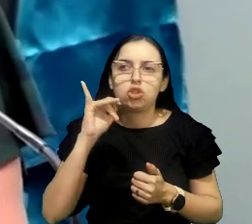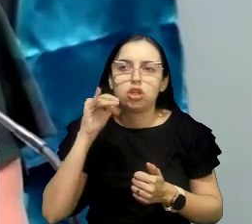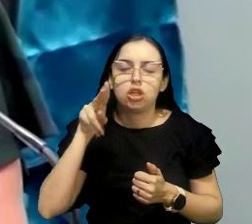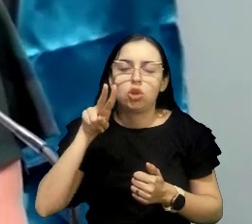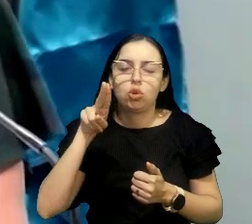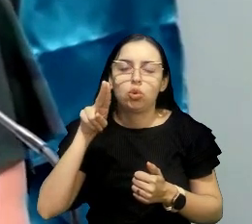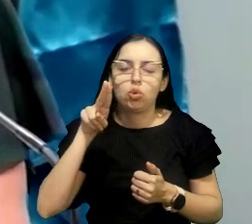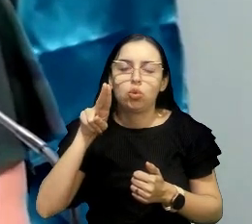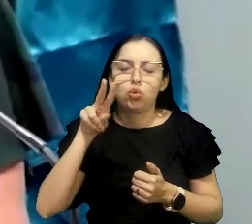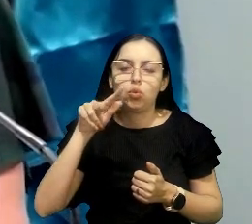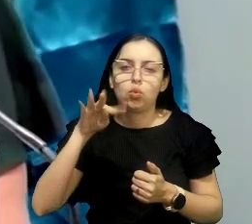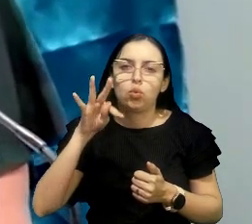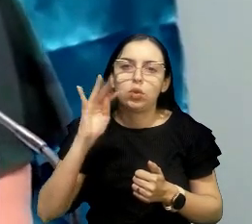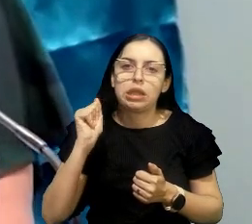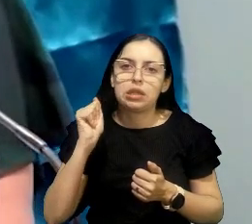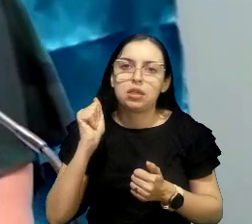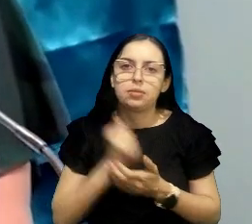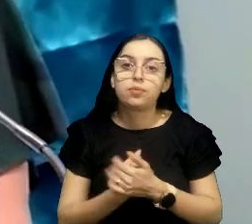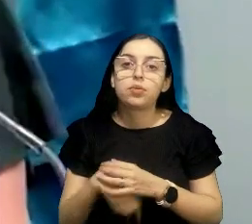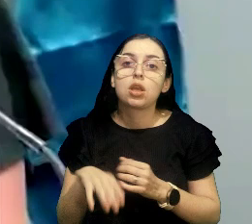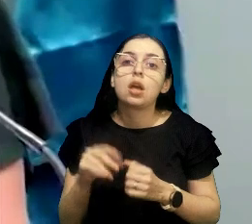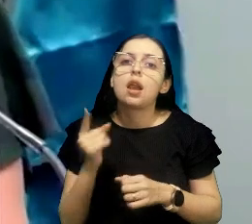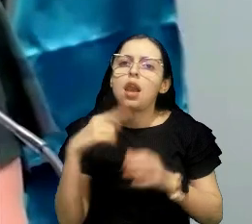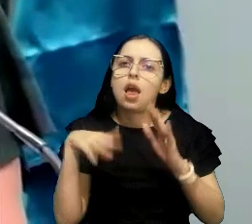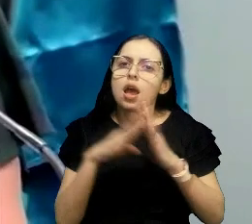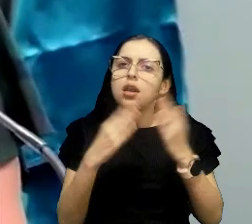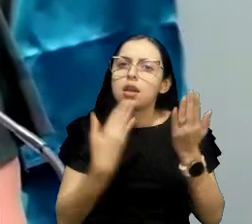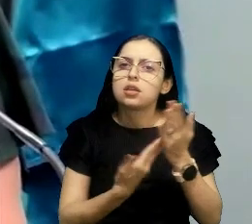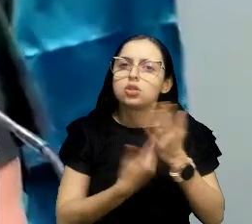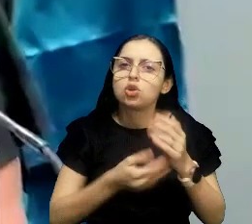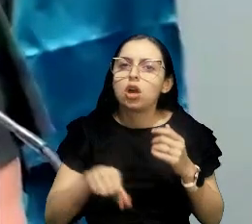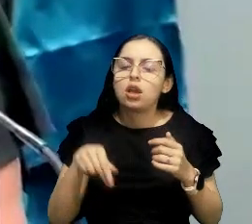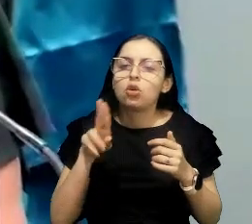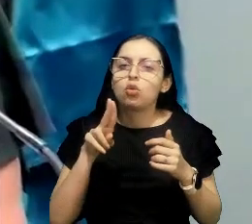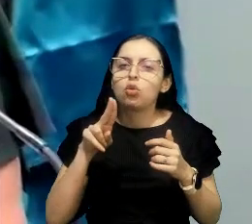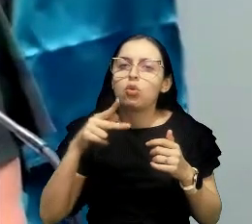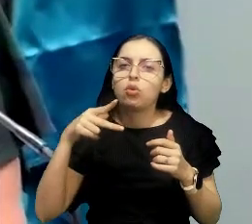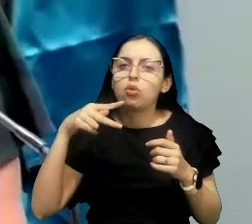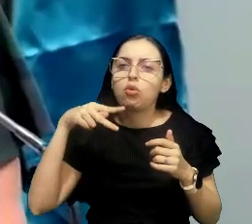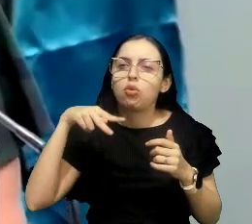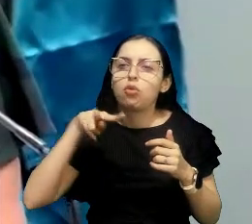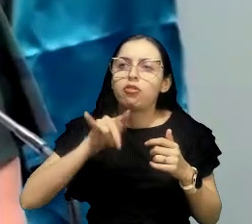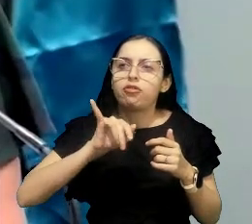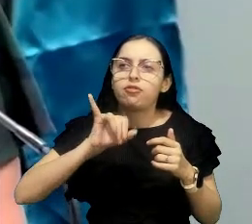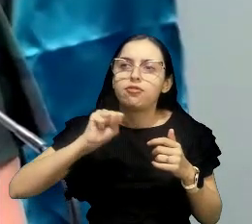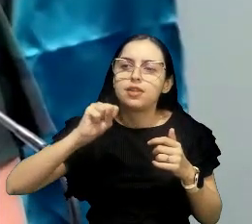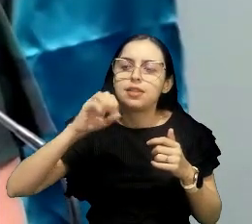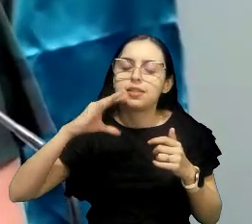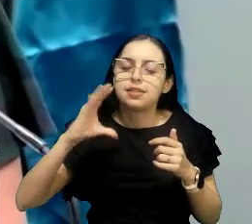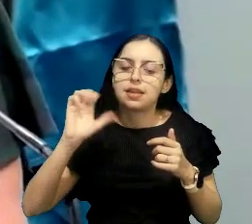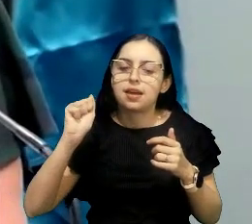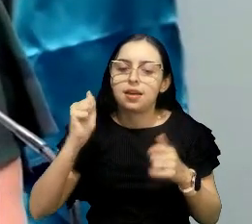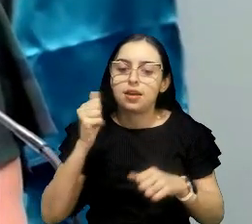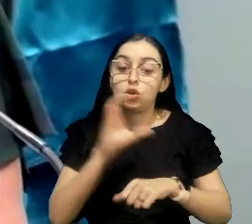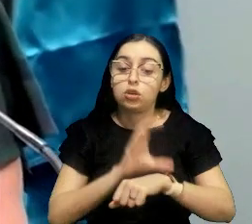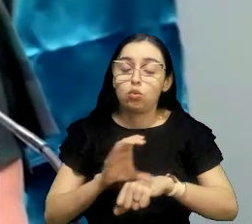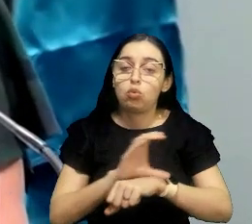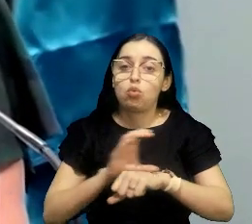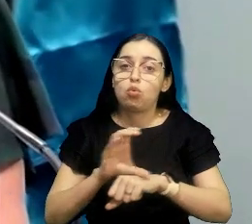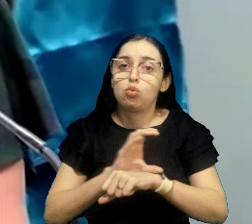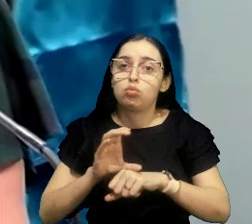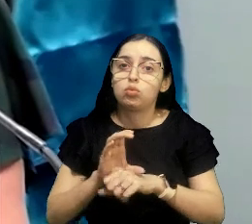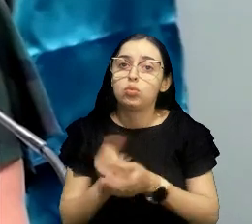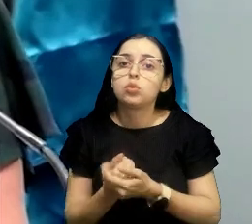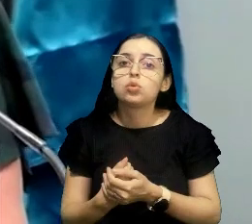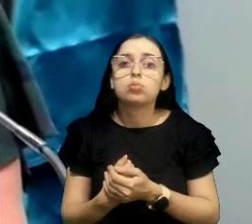Universidade, da UFSCar. É idealizadora do curso de especialização em perícia judicial ambiental, consultora